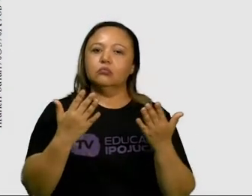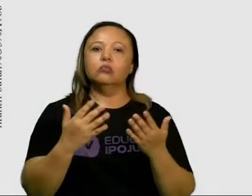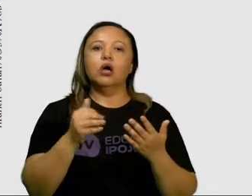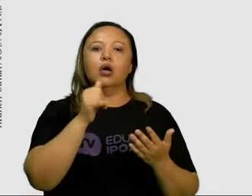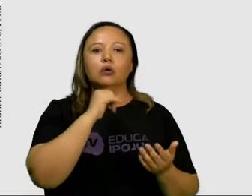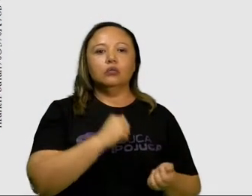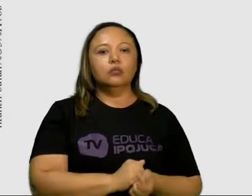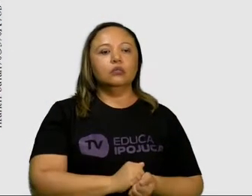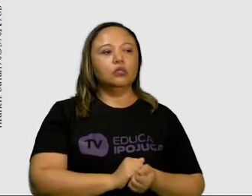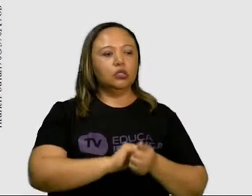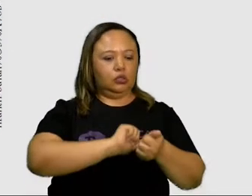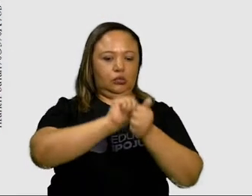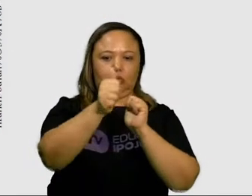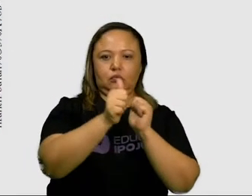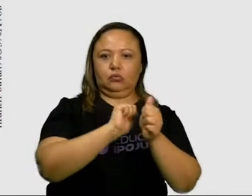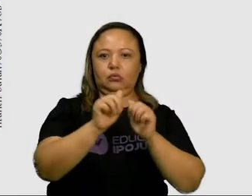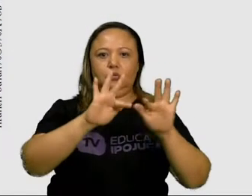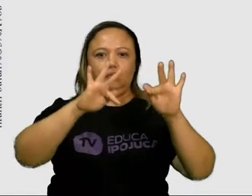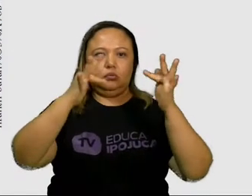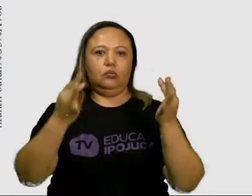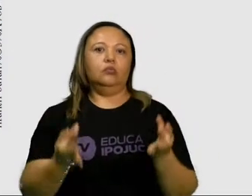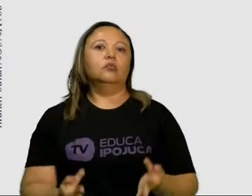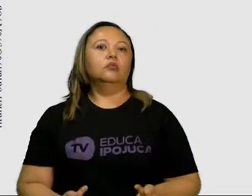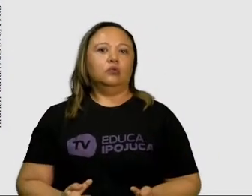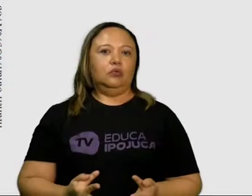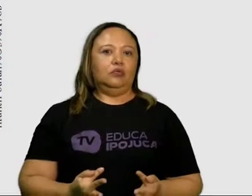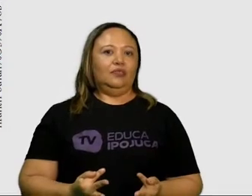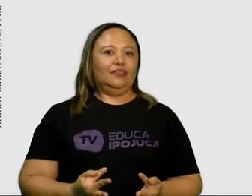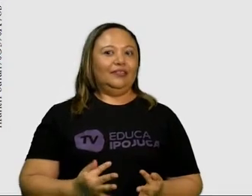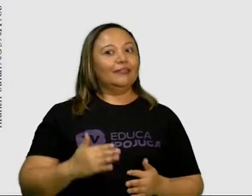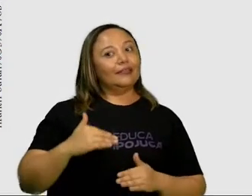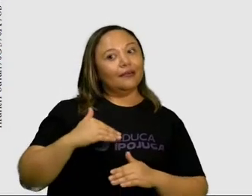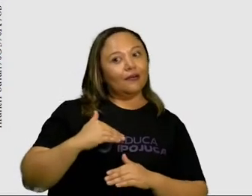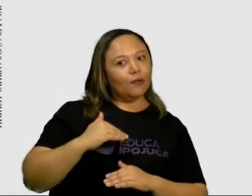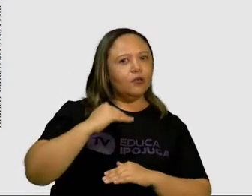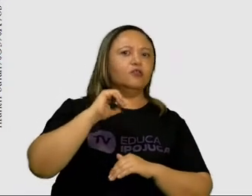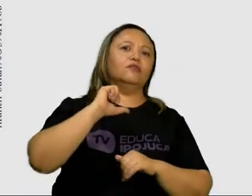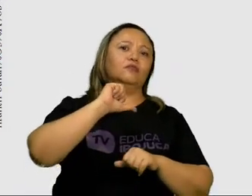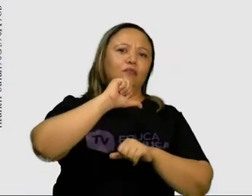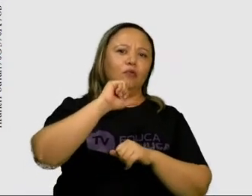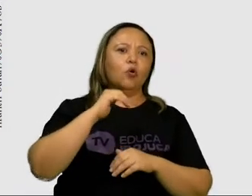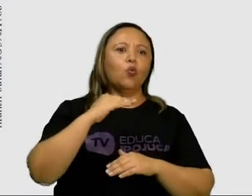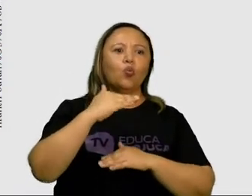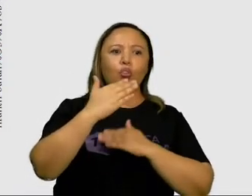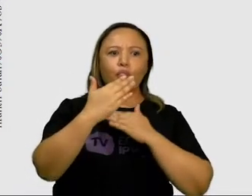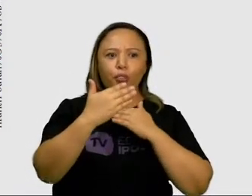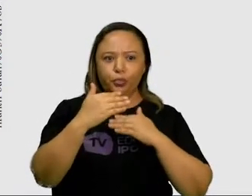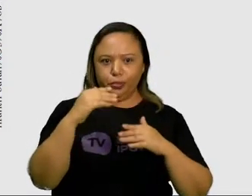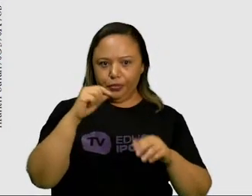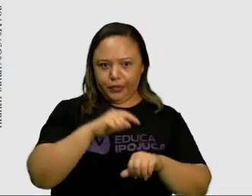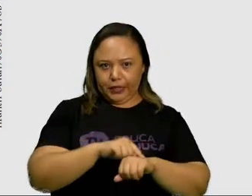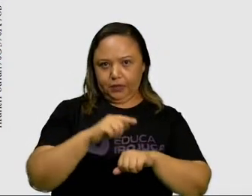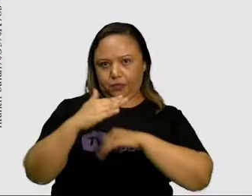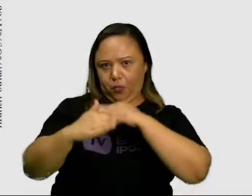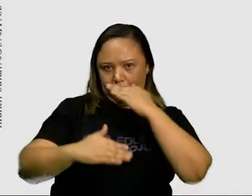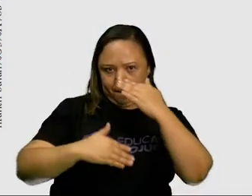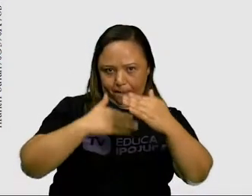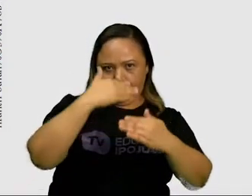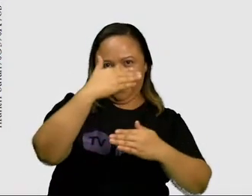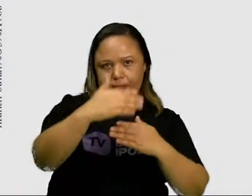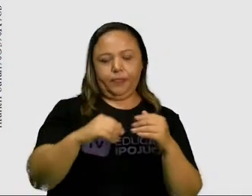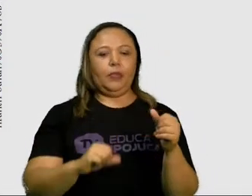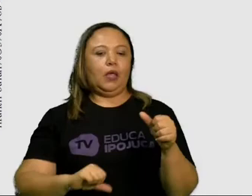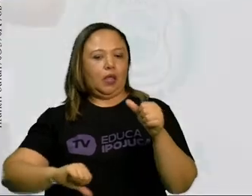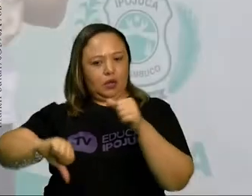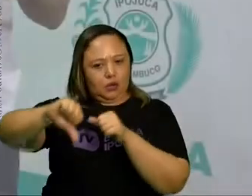Os jogos populares, eles com o passar do tempo vão tendo modificações, mas alguns conservam ainda características